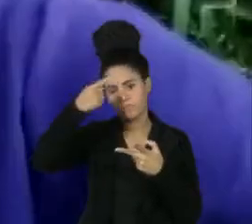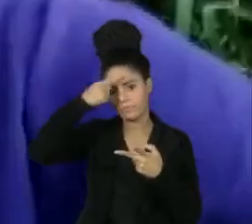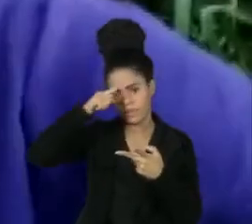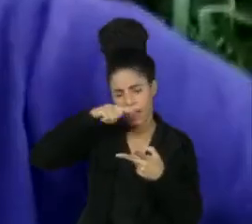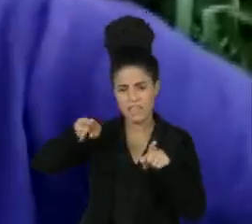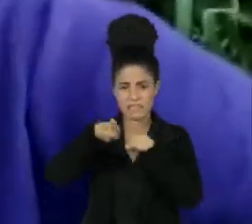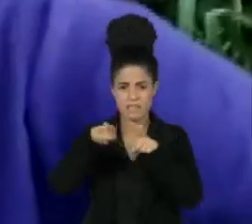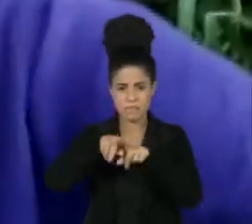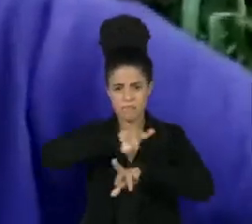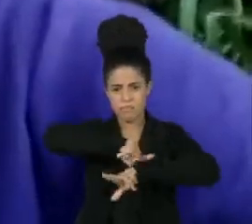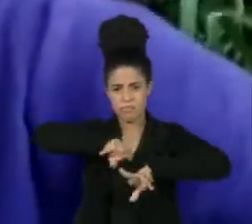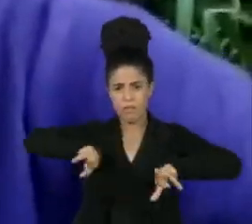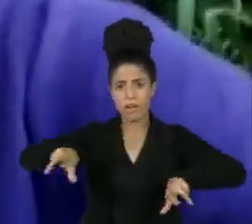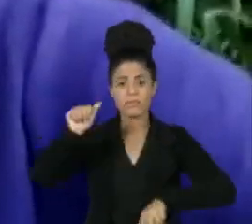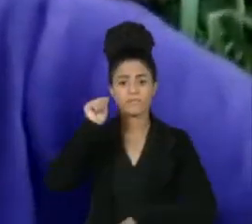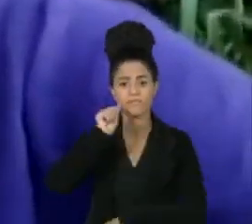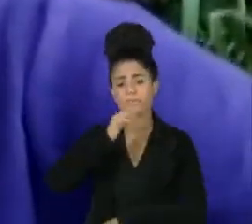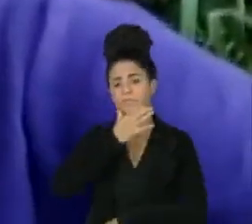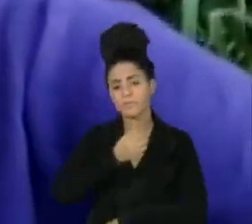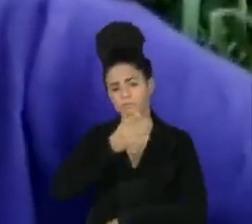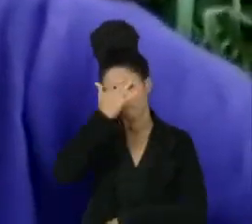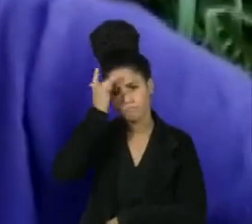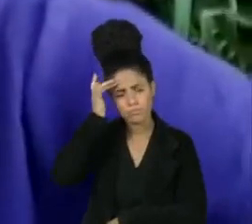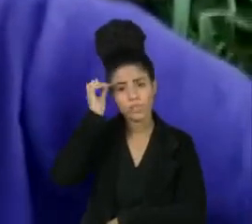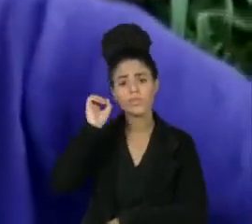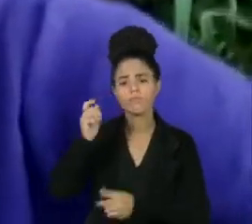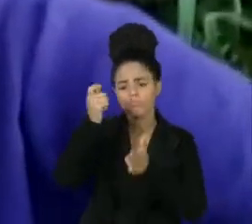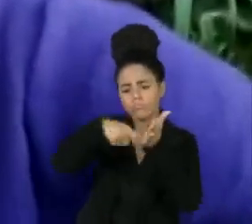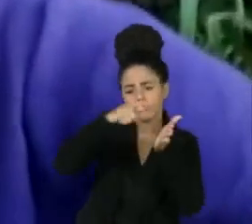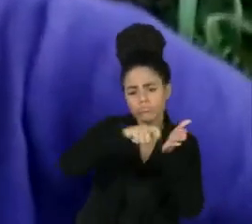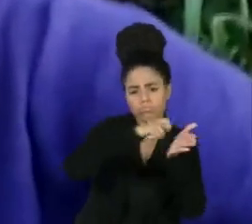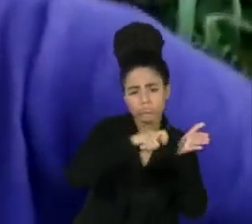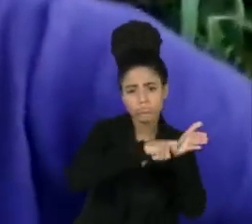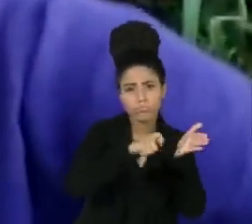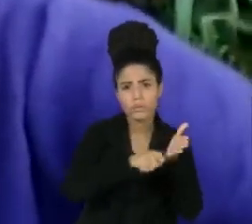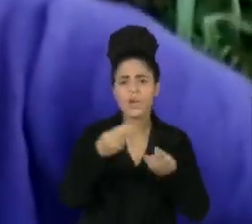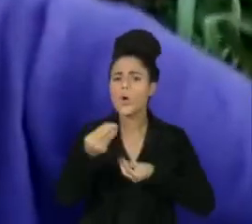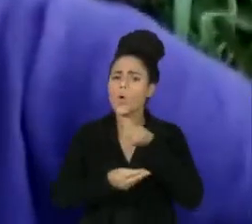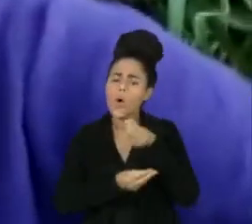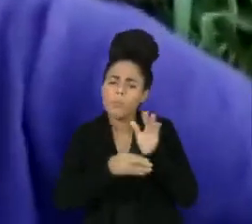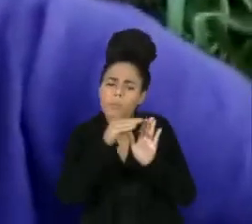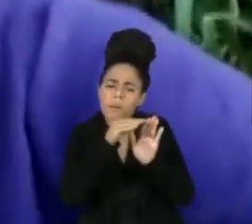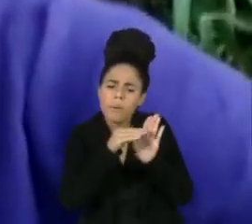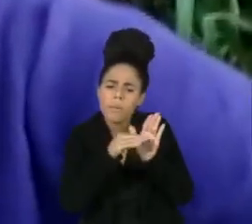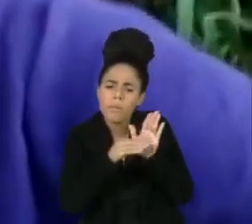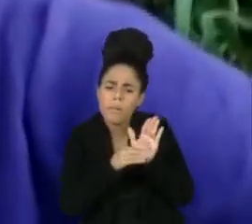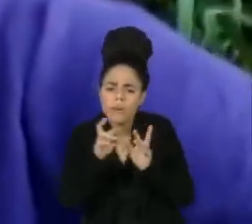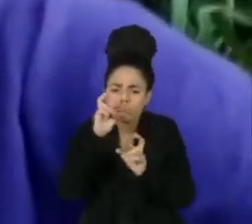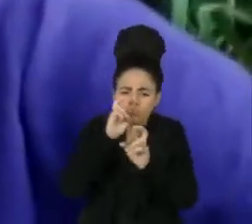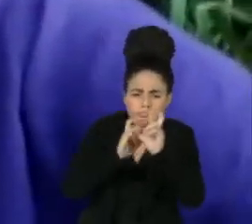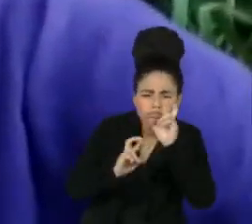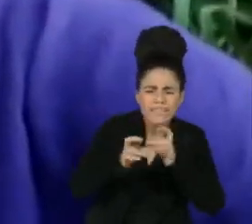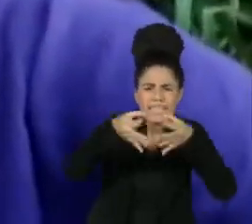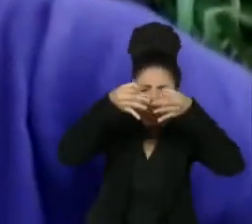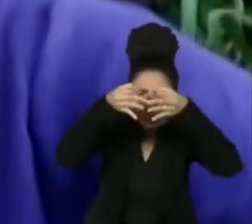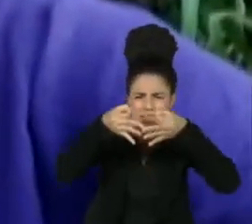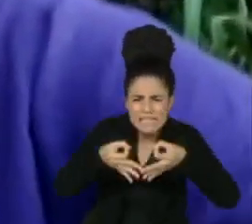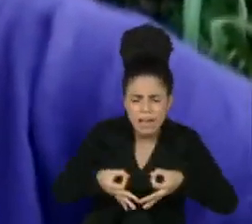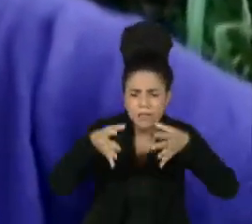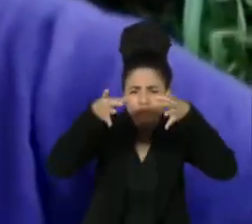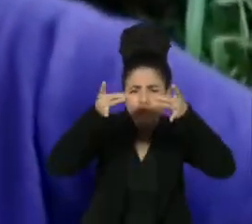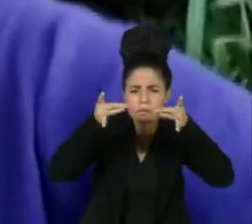Gil. Não tinha como esse processo ter sido pautado e há que se averiguar, apurar devidamente todas as